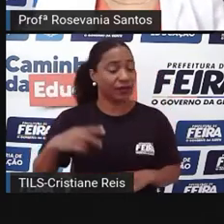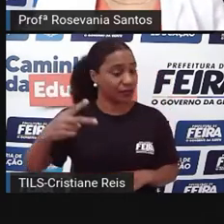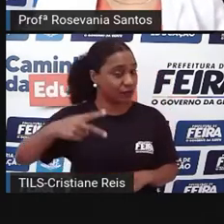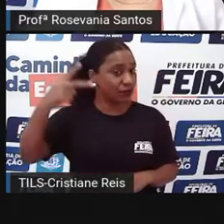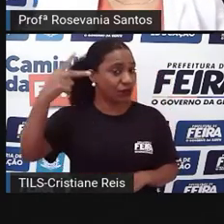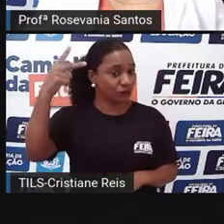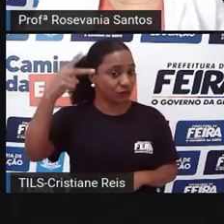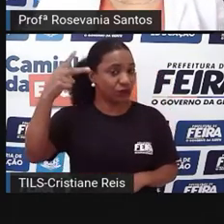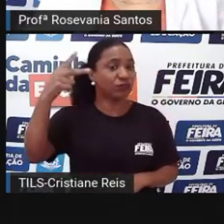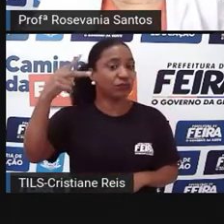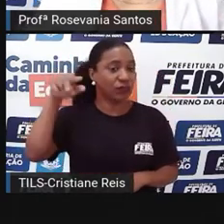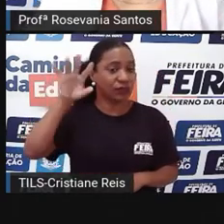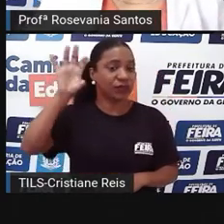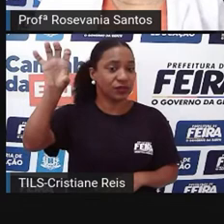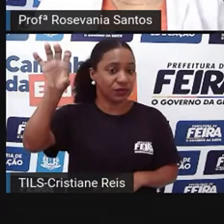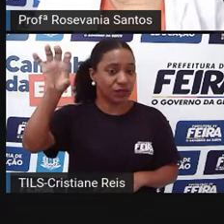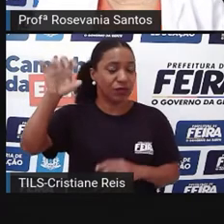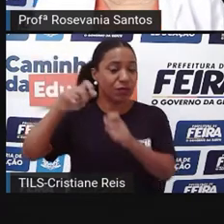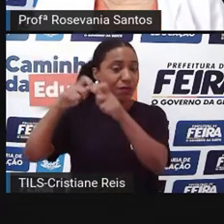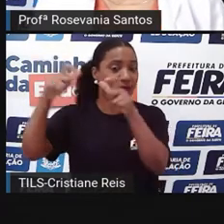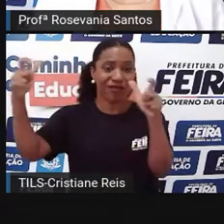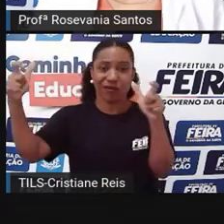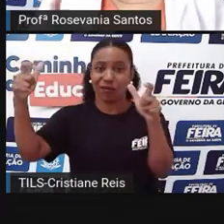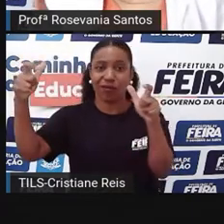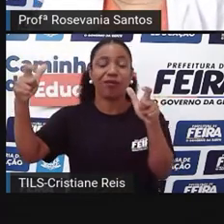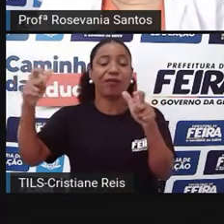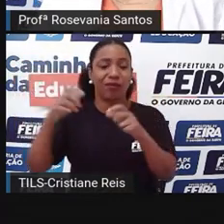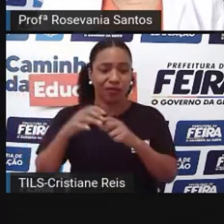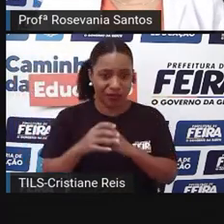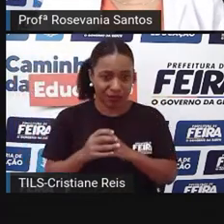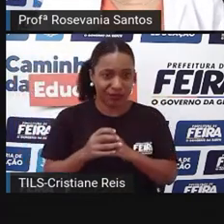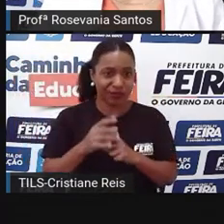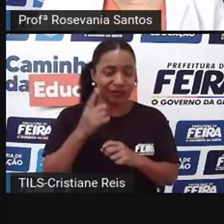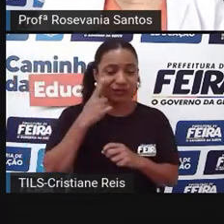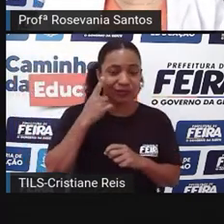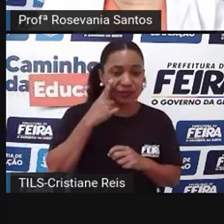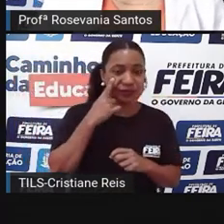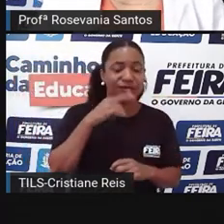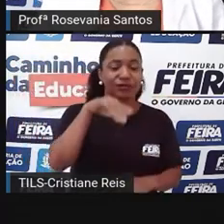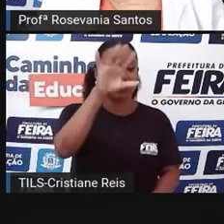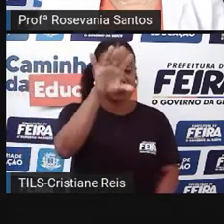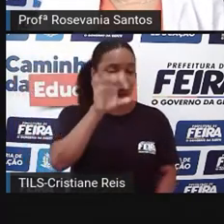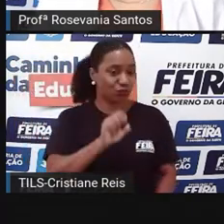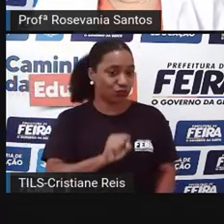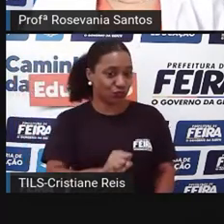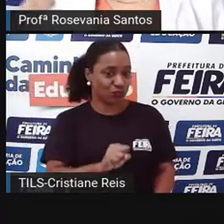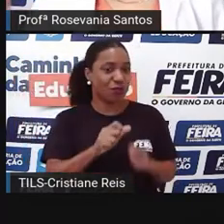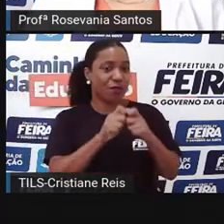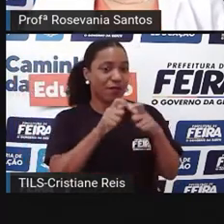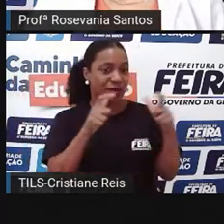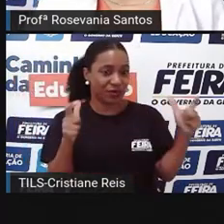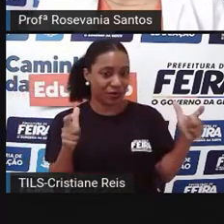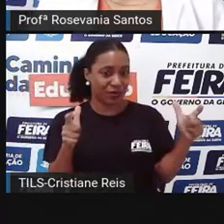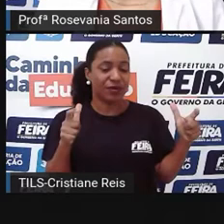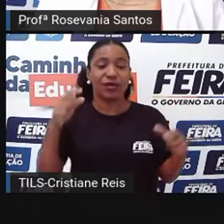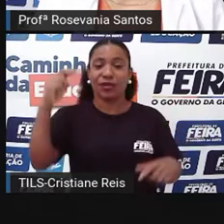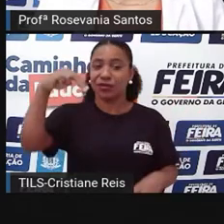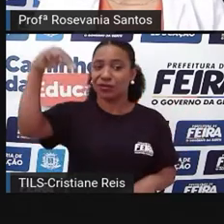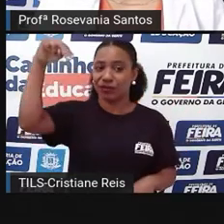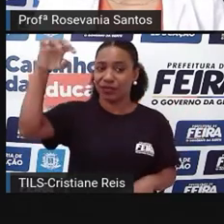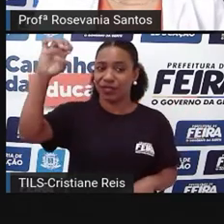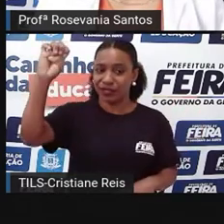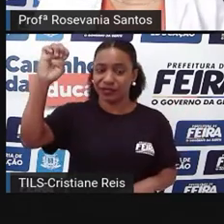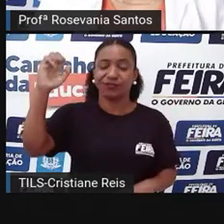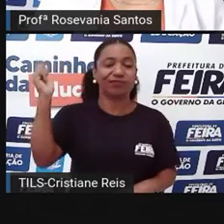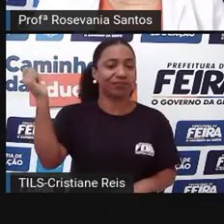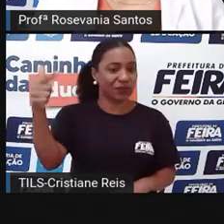em população, ou seja, de número de habitantes, a gente tem, no caso aí, o centro-sul como a primeira e a região nordeste como a